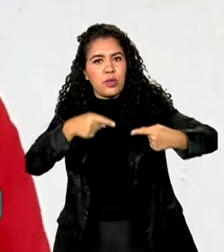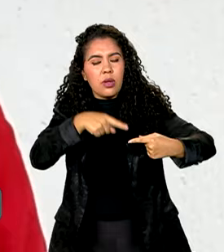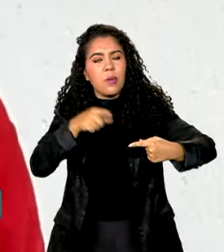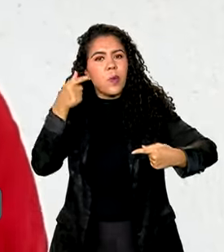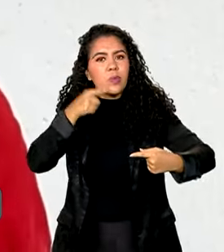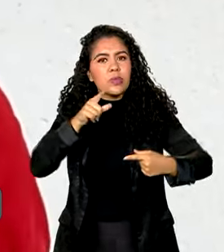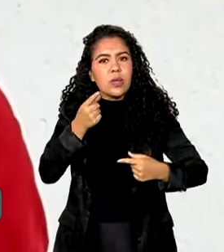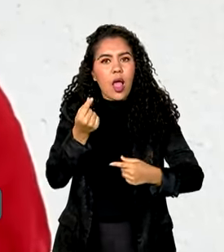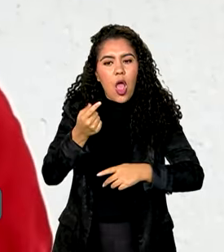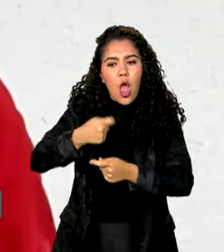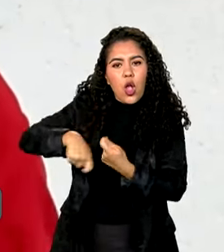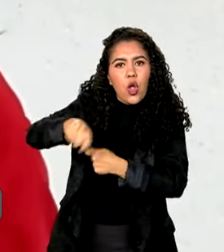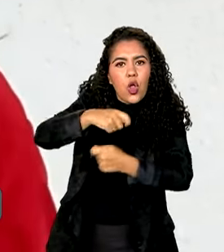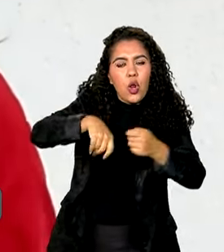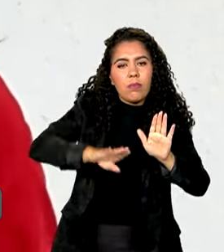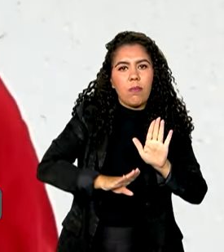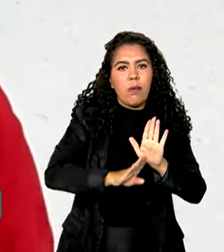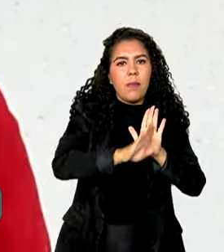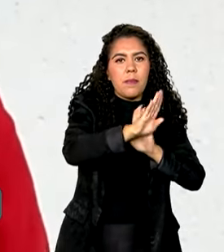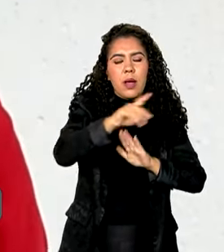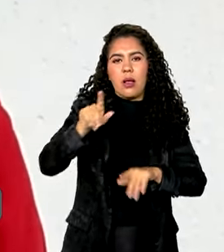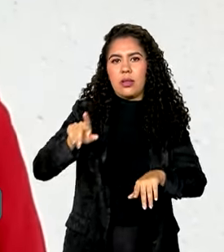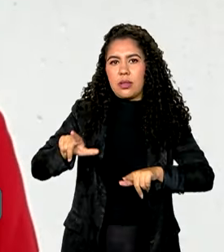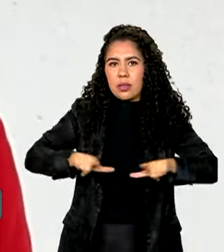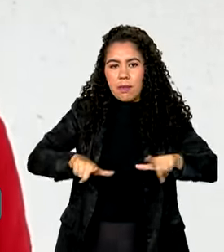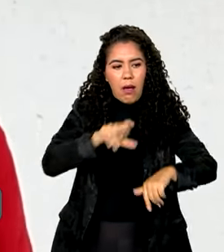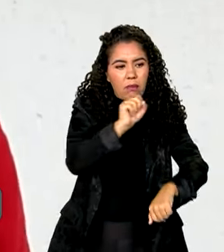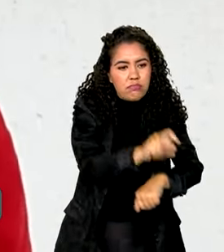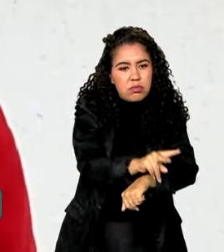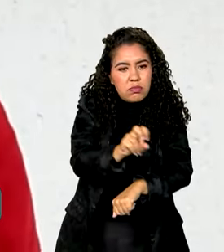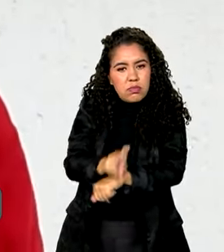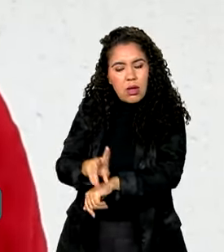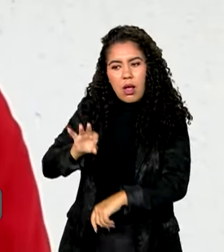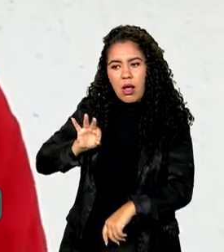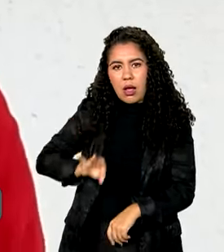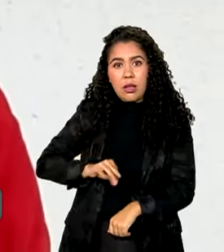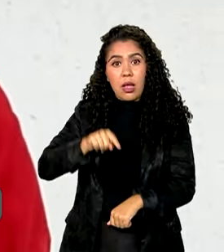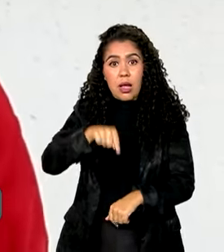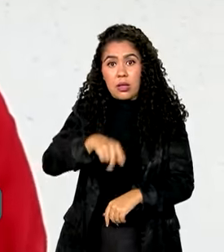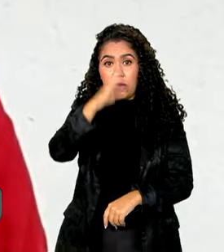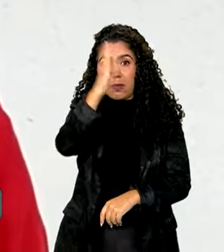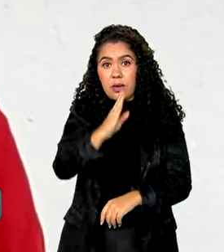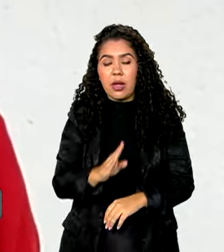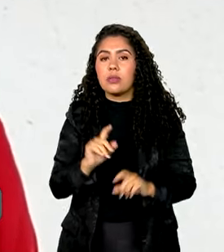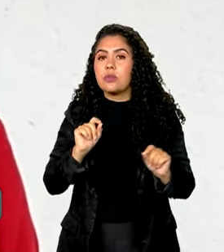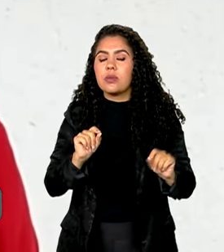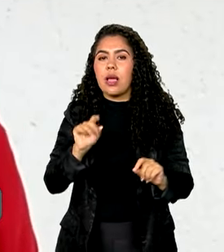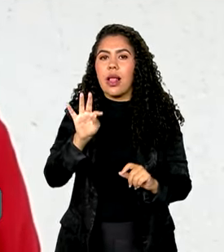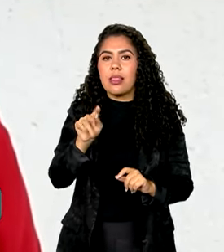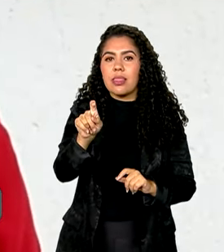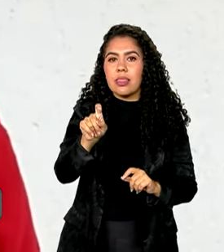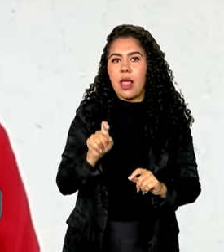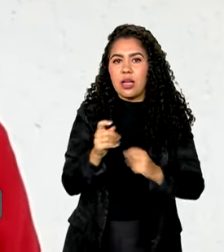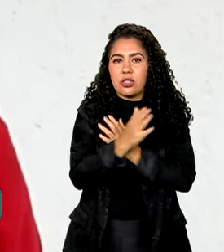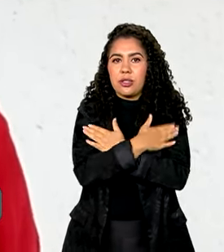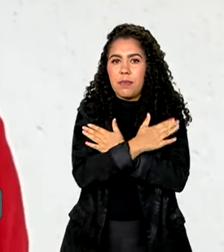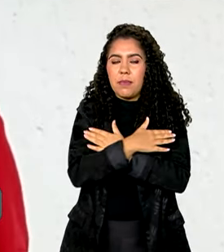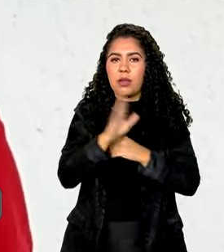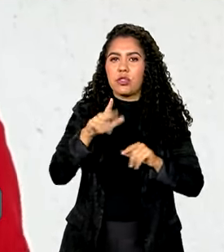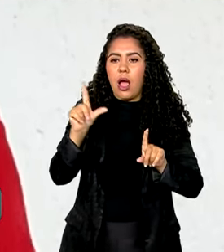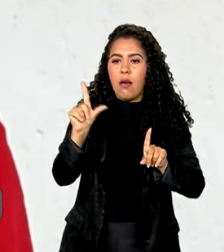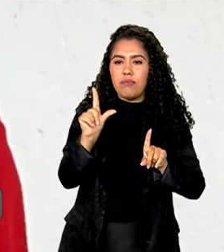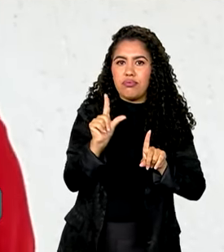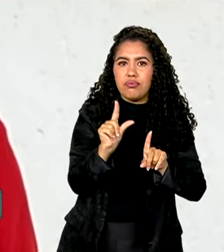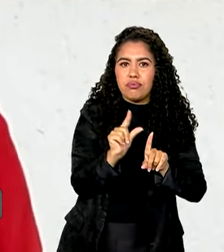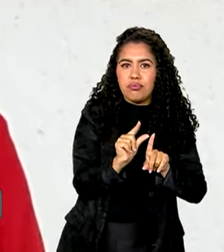crescimento econômico, ampliação do emprego, da renda. Hoje a gente tem no Brasil a menor taxa de desemprego desde 2015. E